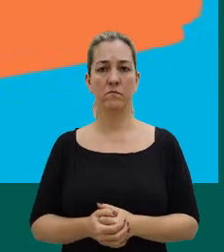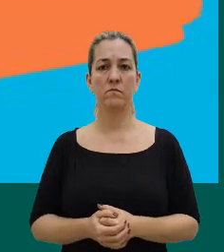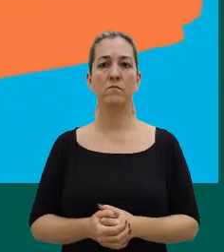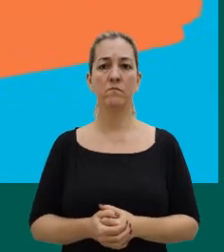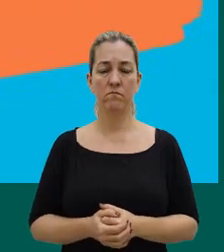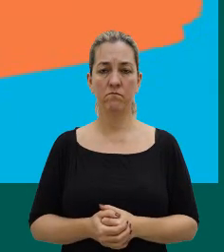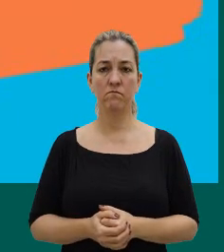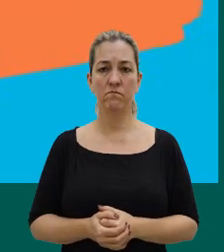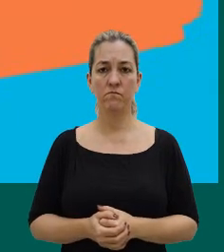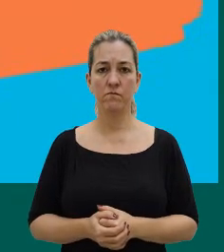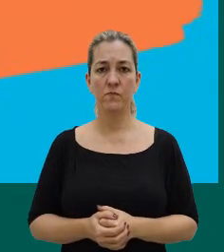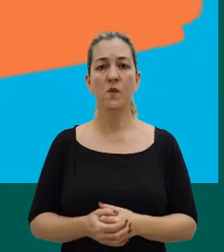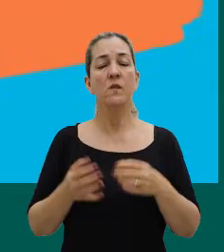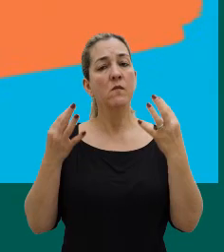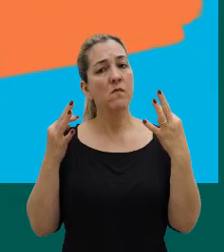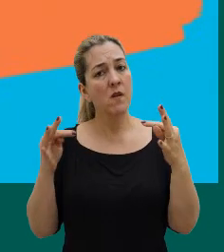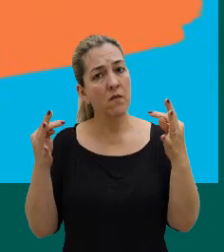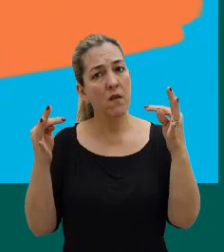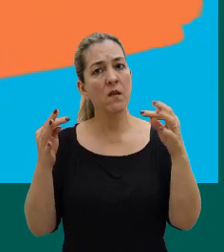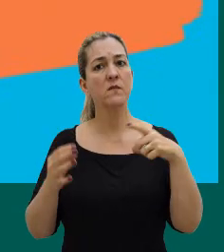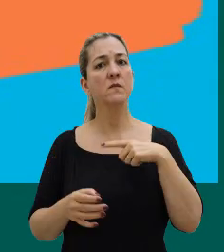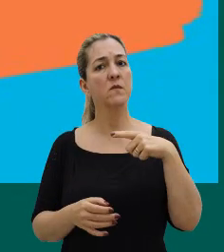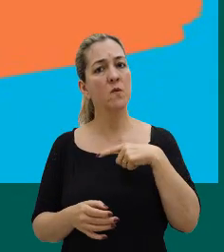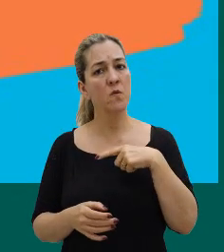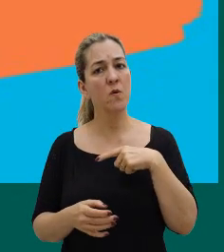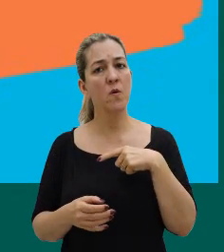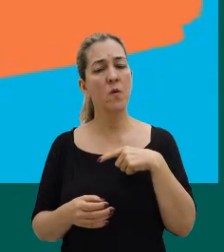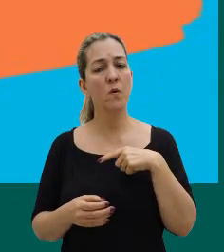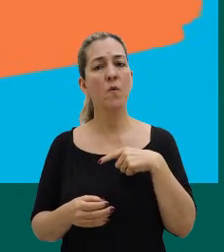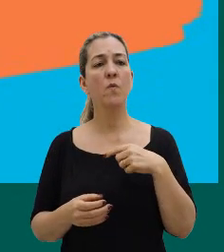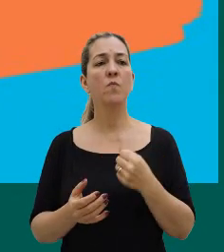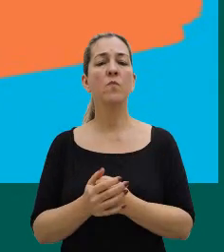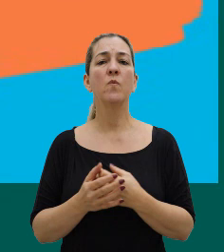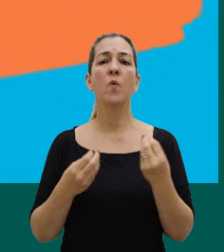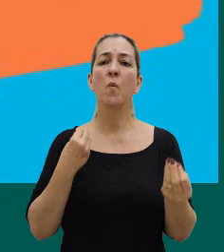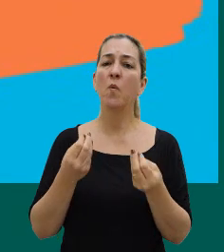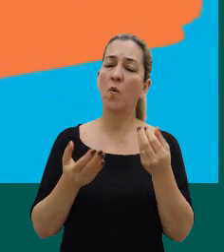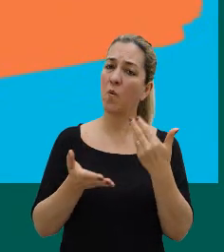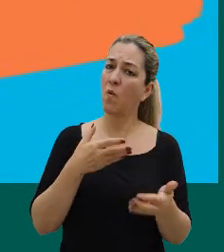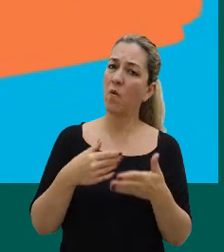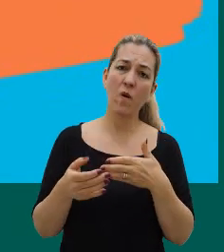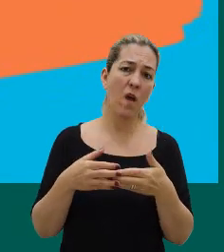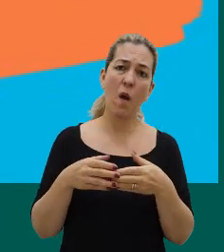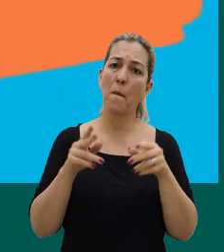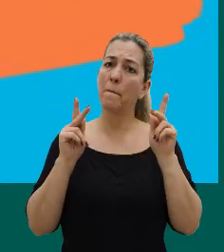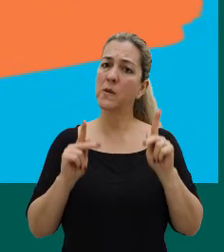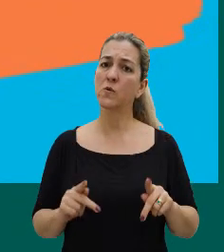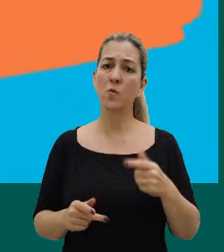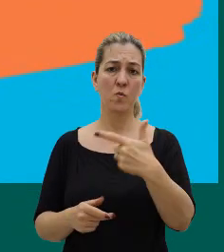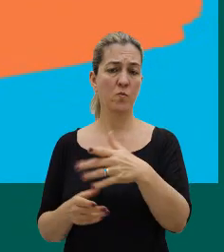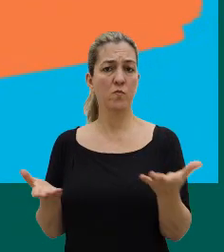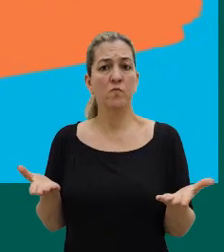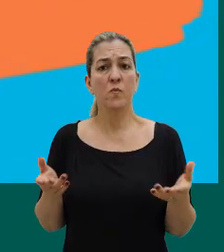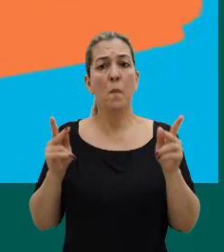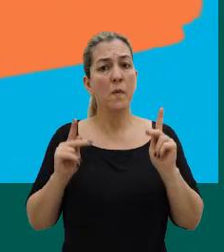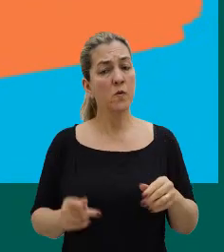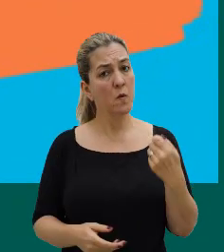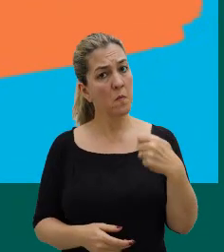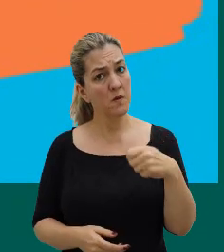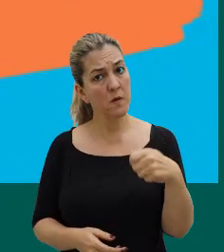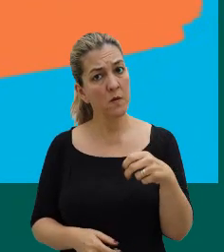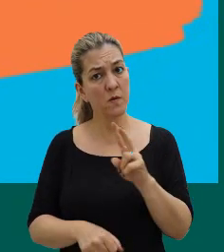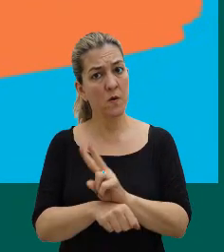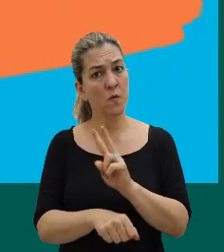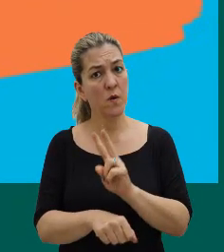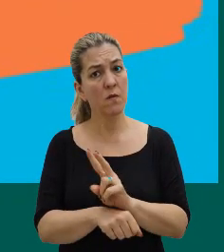E que devem ser tratadas com humanidade como qualquer outra pessoa. Exatamente, são pessoas que precisam